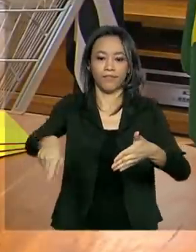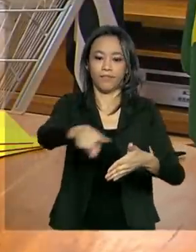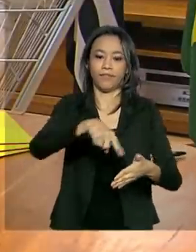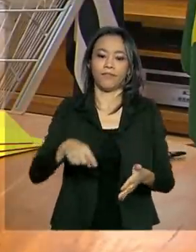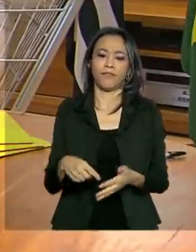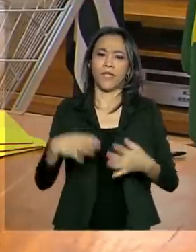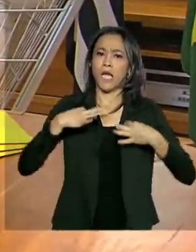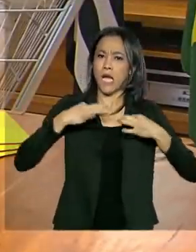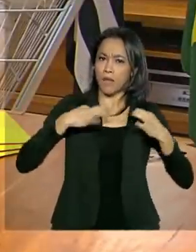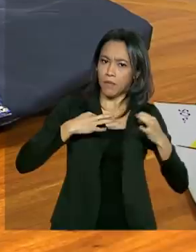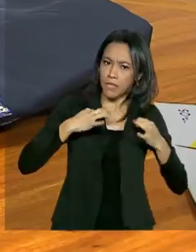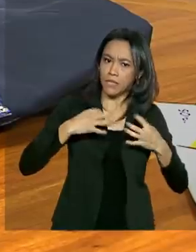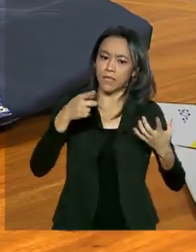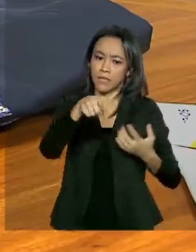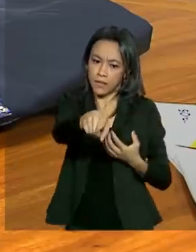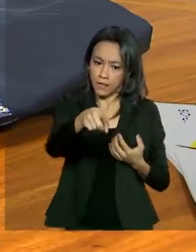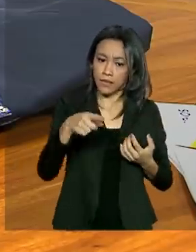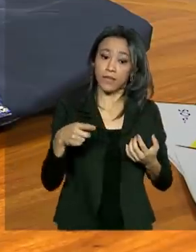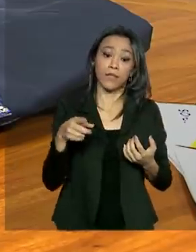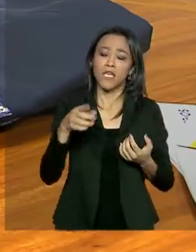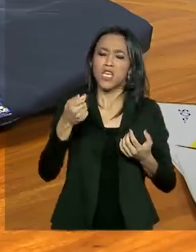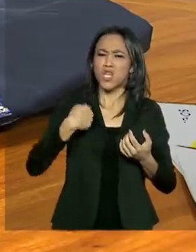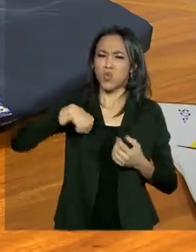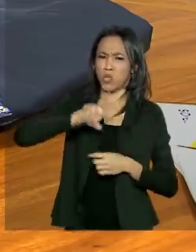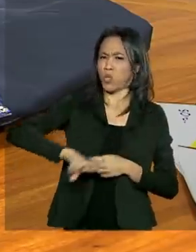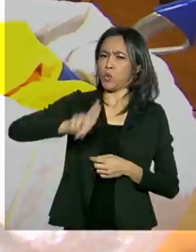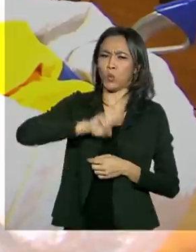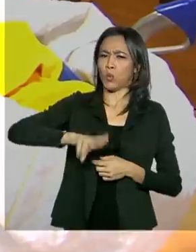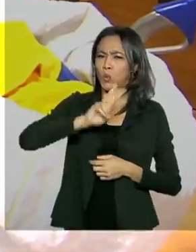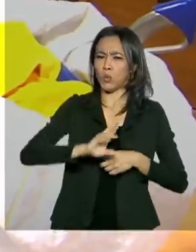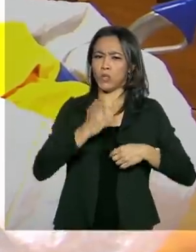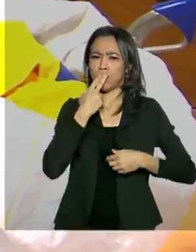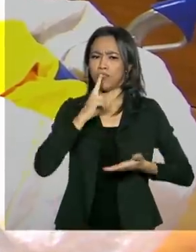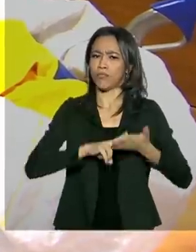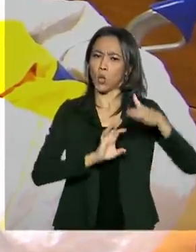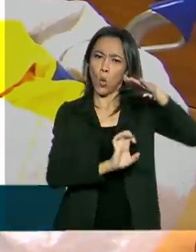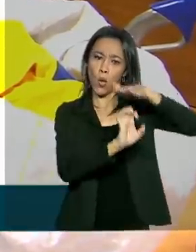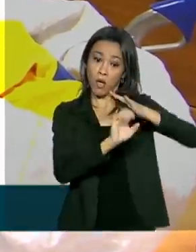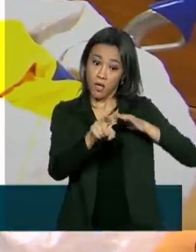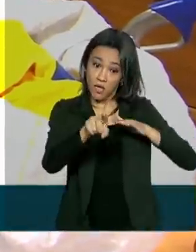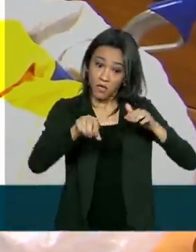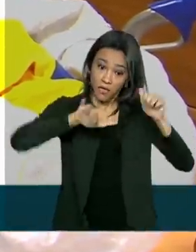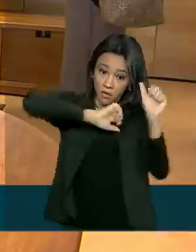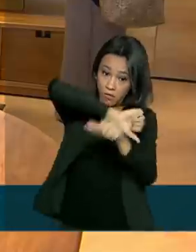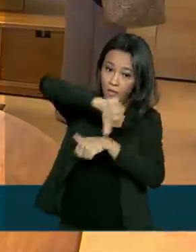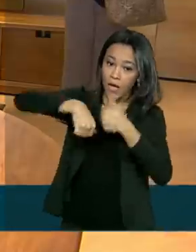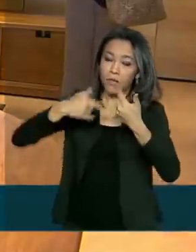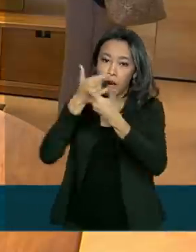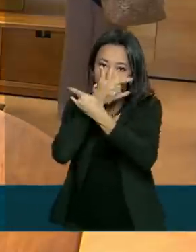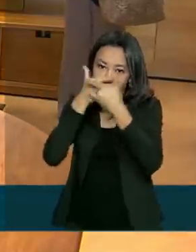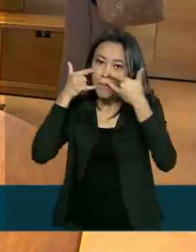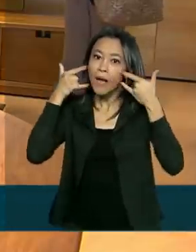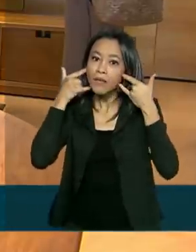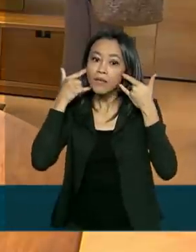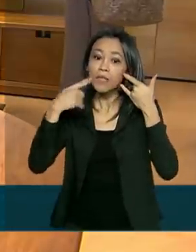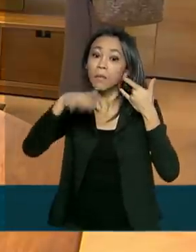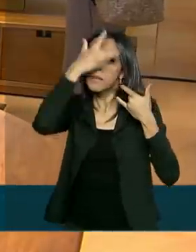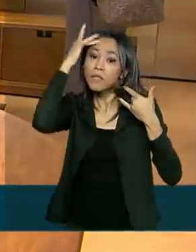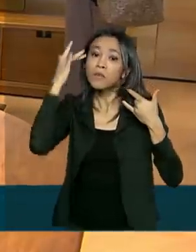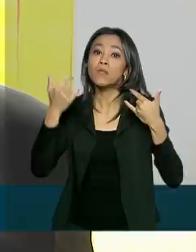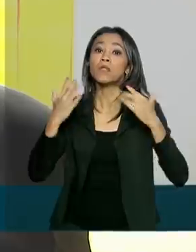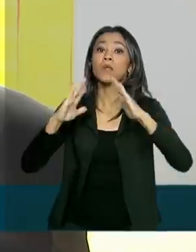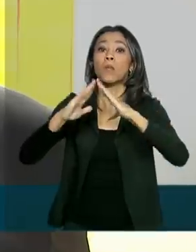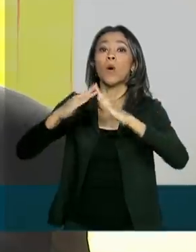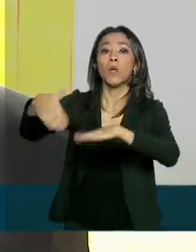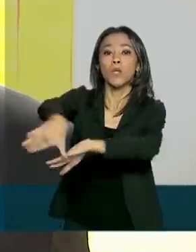Camisetas e malotes, que não são mais úteis para os correios, se transformarão em máscaras para pessoas em situação de